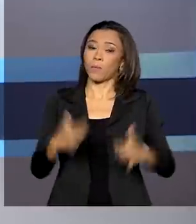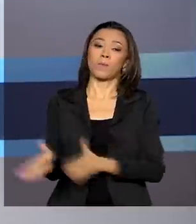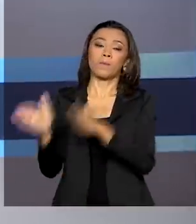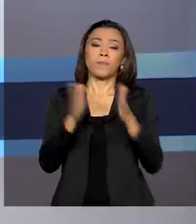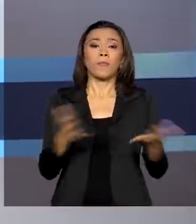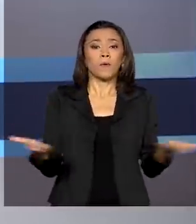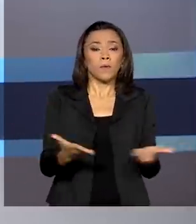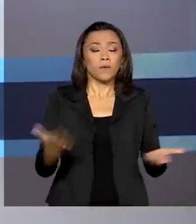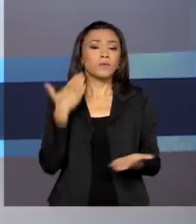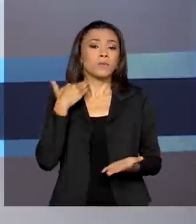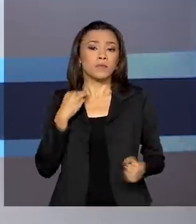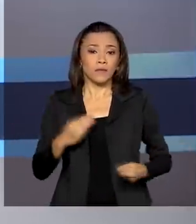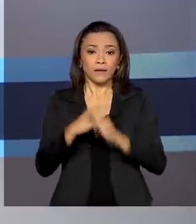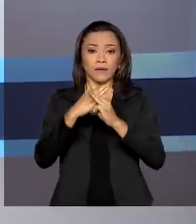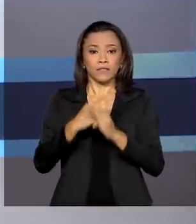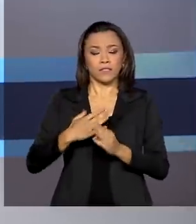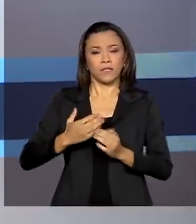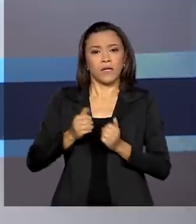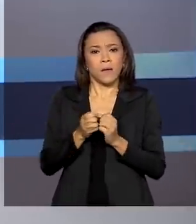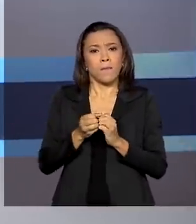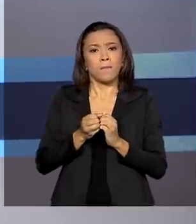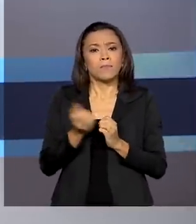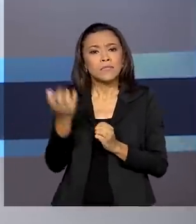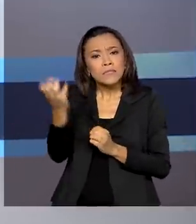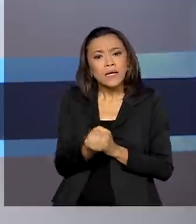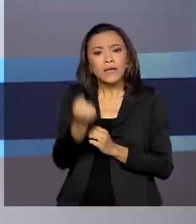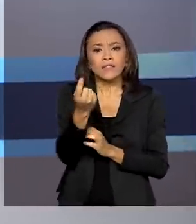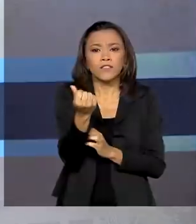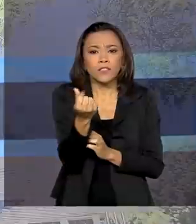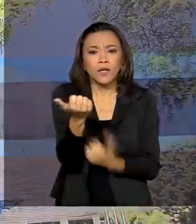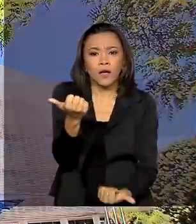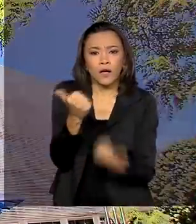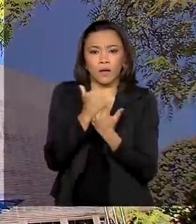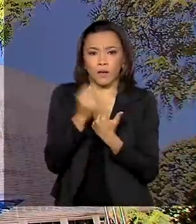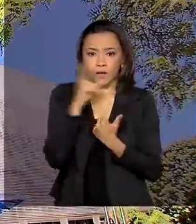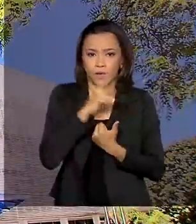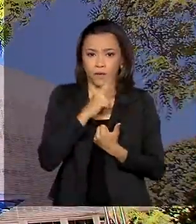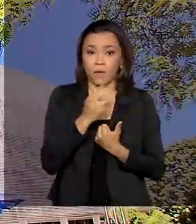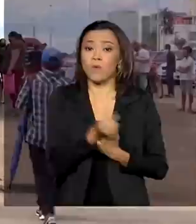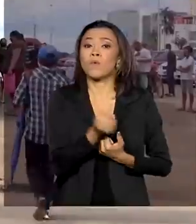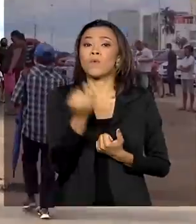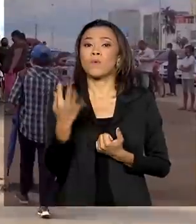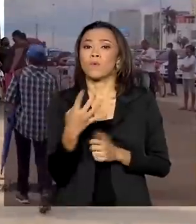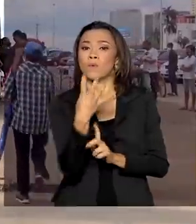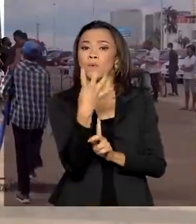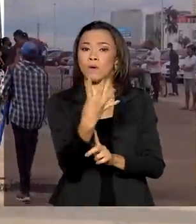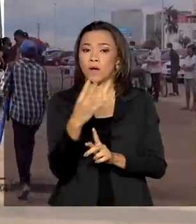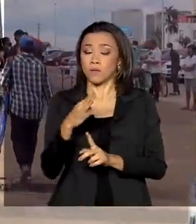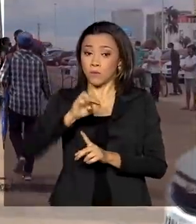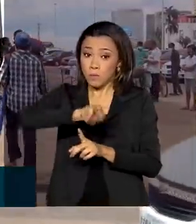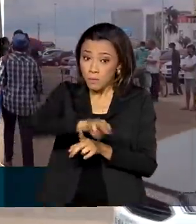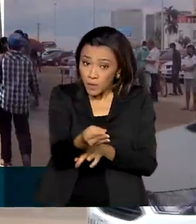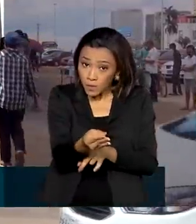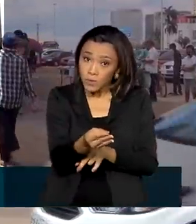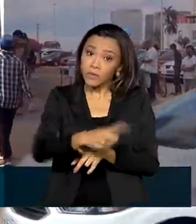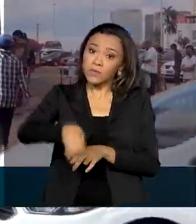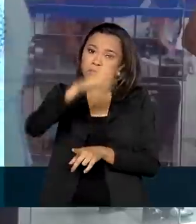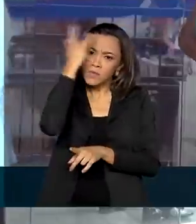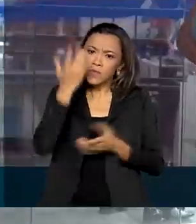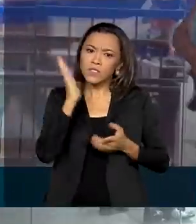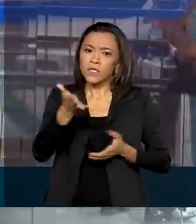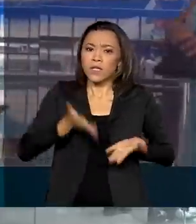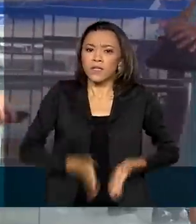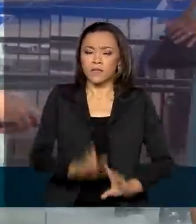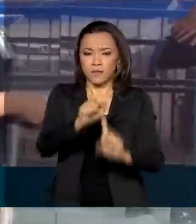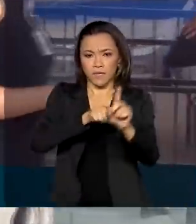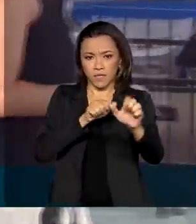libera hoje o saque em dinheiro do auxílio emergencial para 4 milhões de beneficiários nascidos em setembro. O grupo